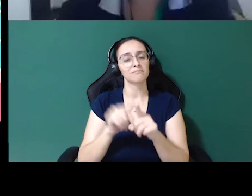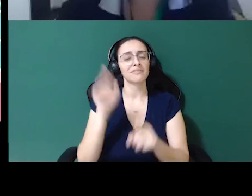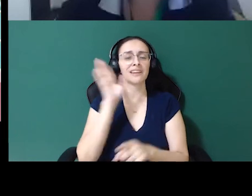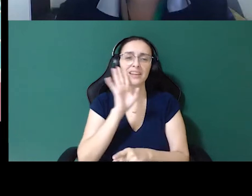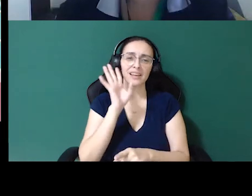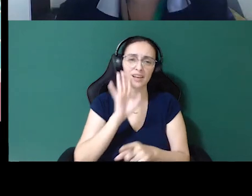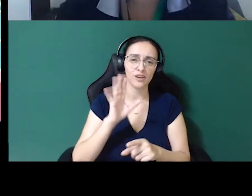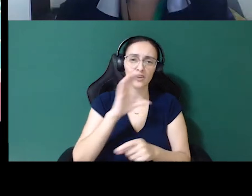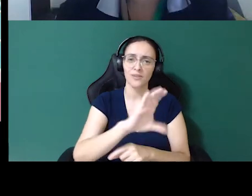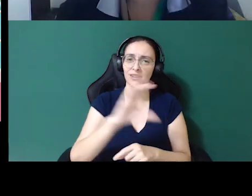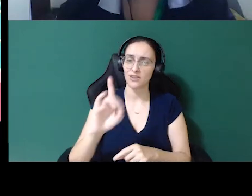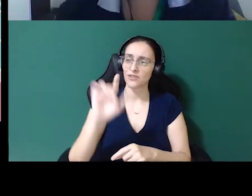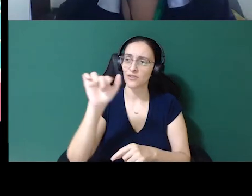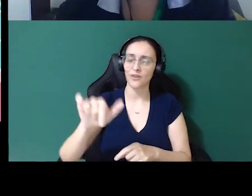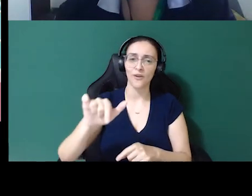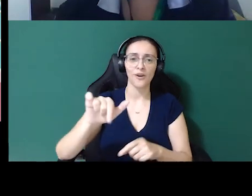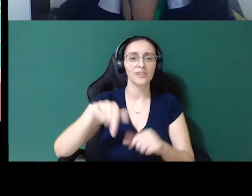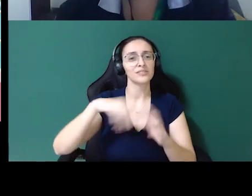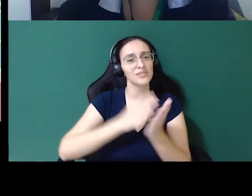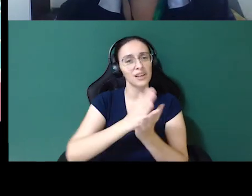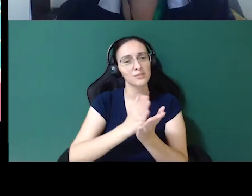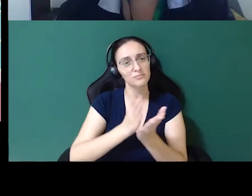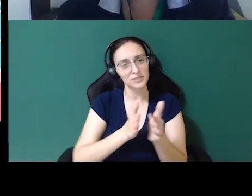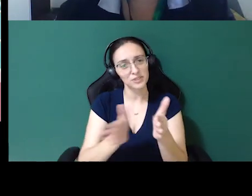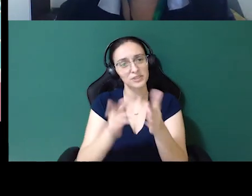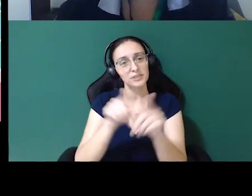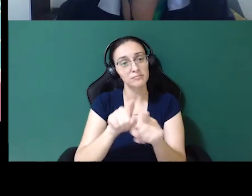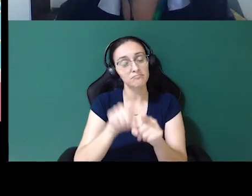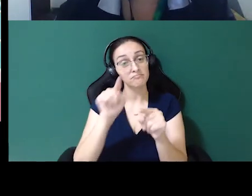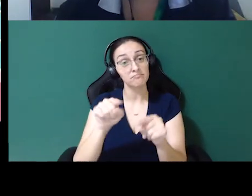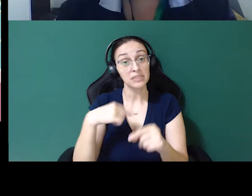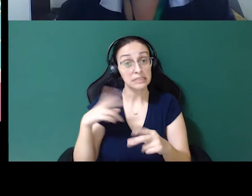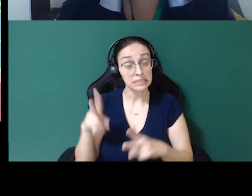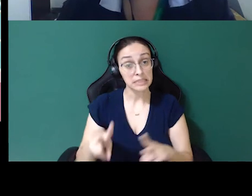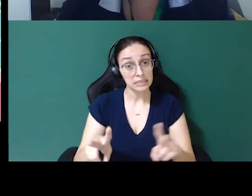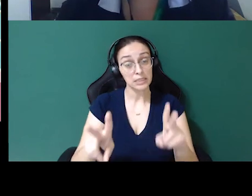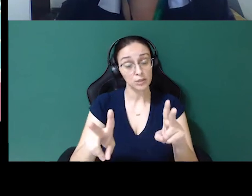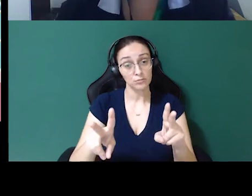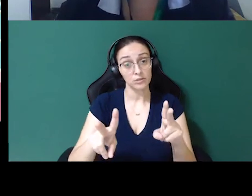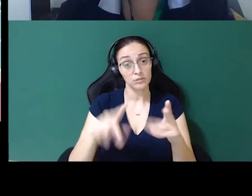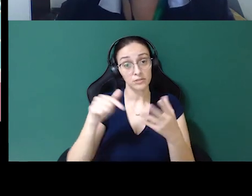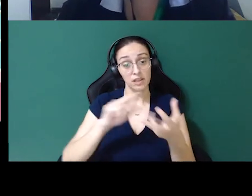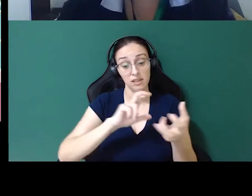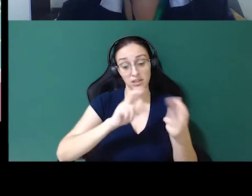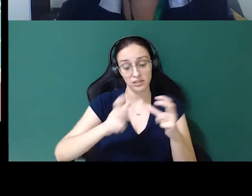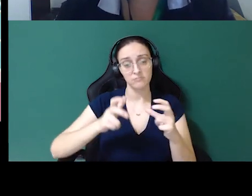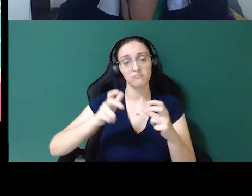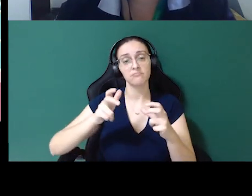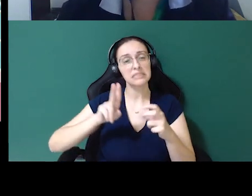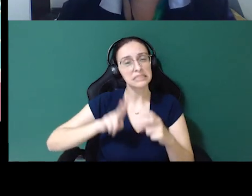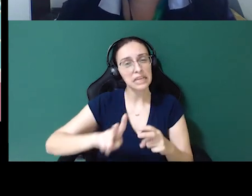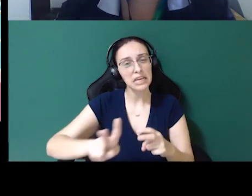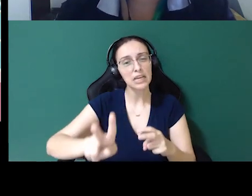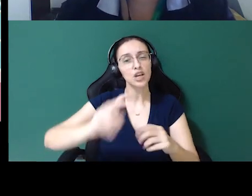coordenador de trilhas e tudo, vamos, nós vamos fazer sempre a cada TDC um movimento